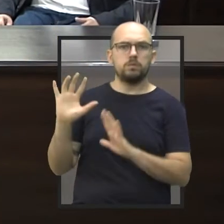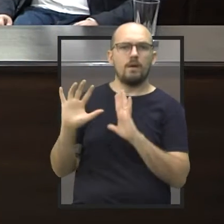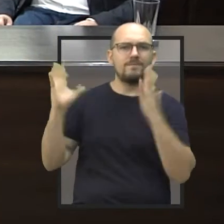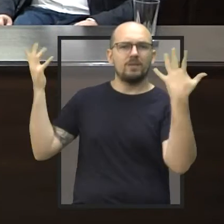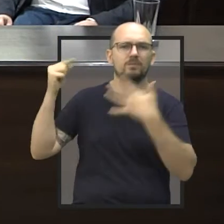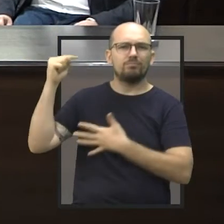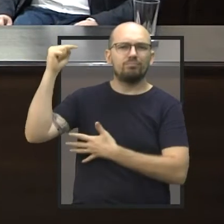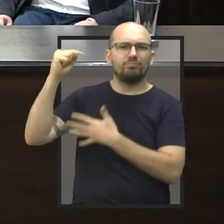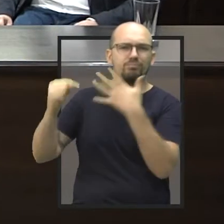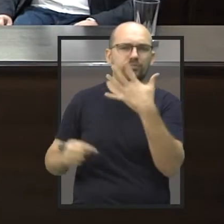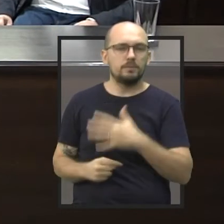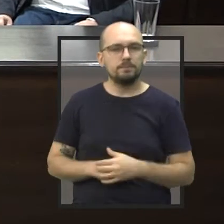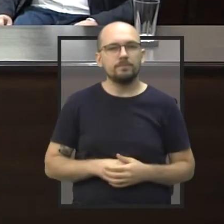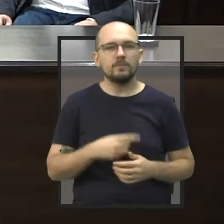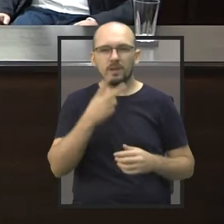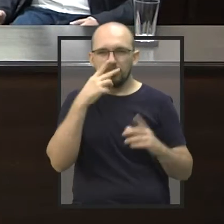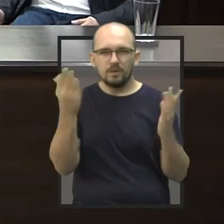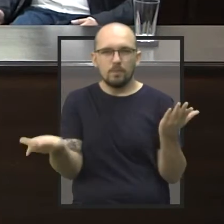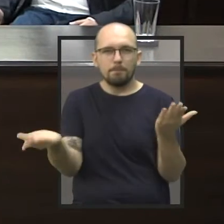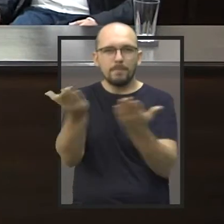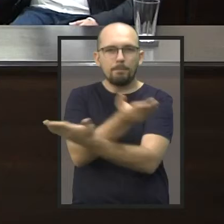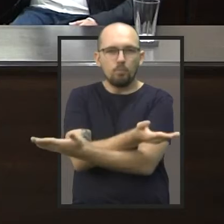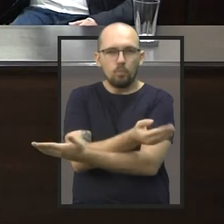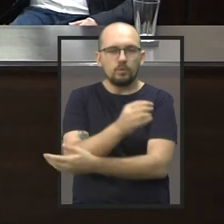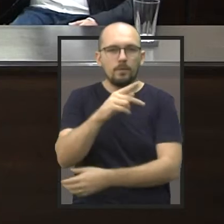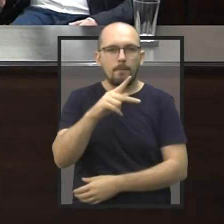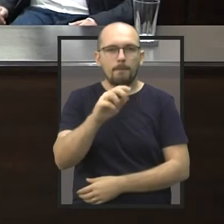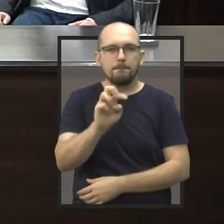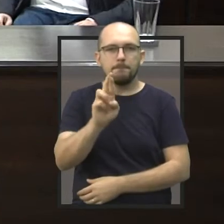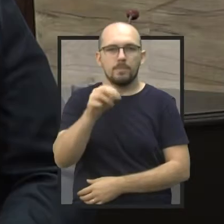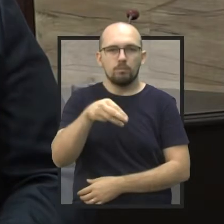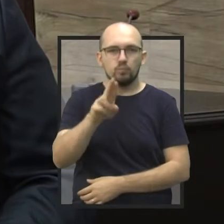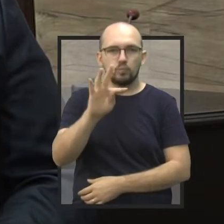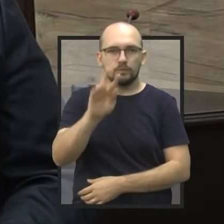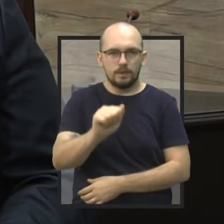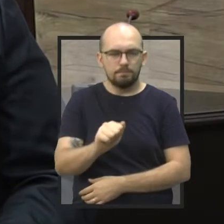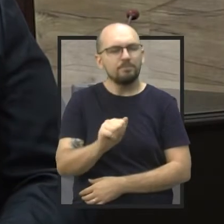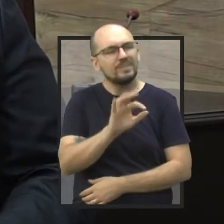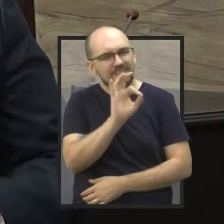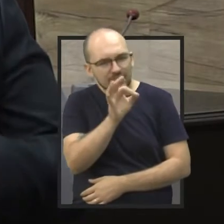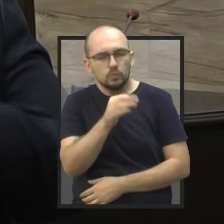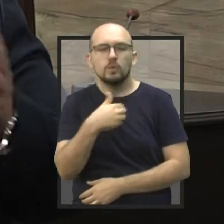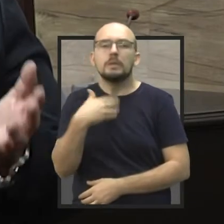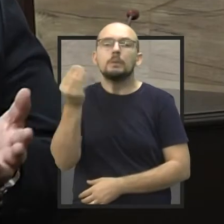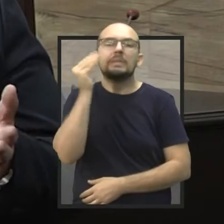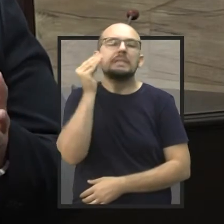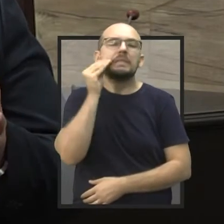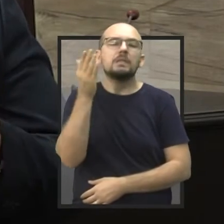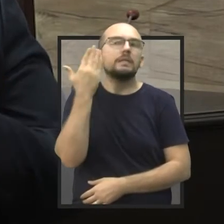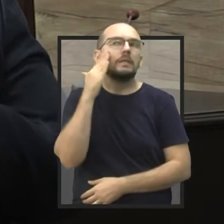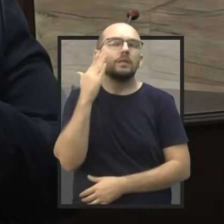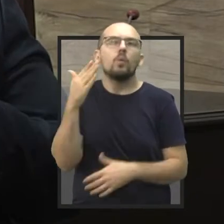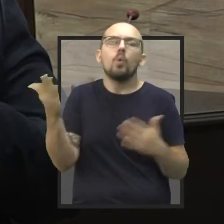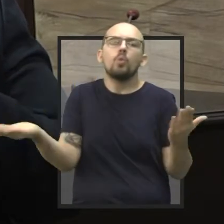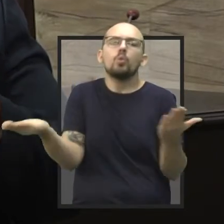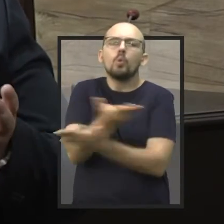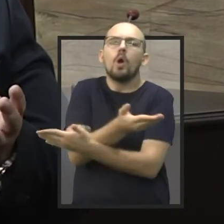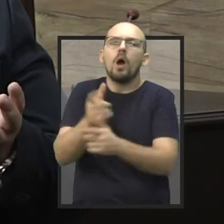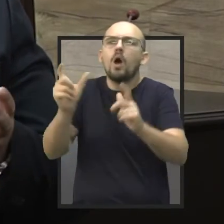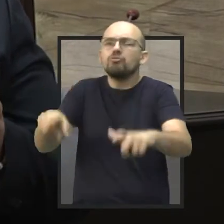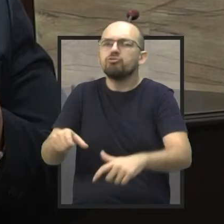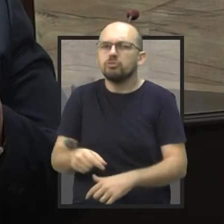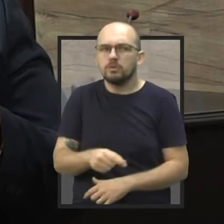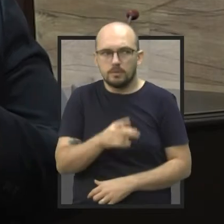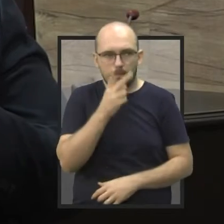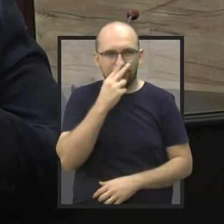realizados lá. Foi feita uma permuta da área ali. Isso, é isso que eu estou tentando entender. O que foi feito? Qual foi a troca? Onde foi a